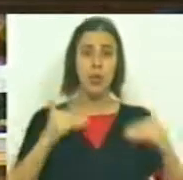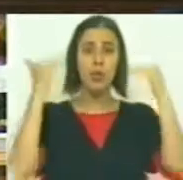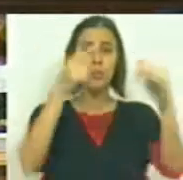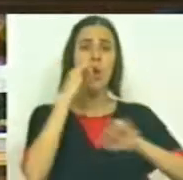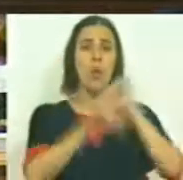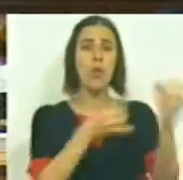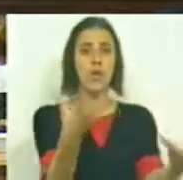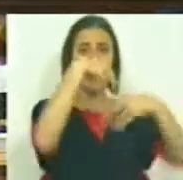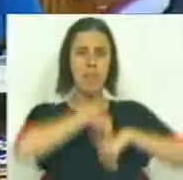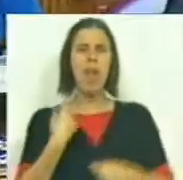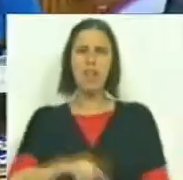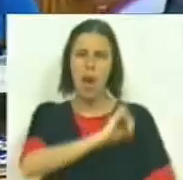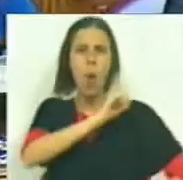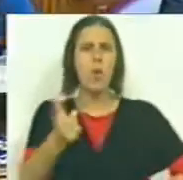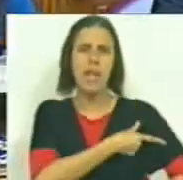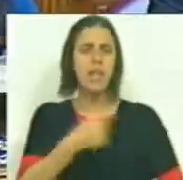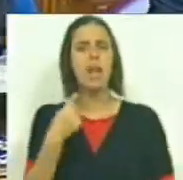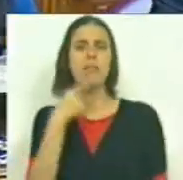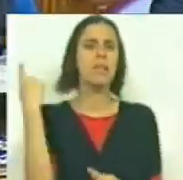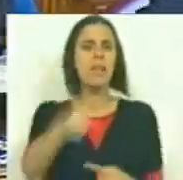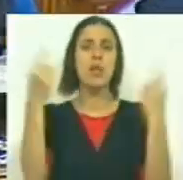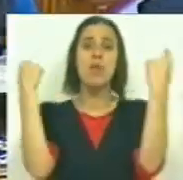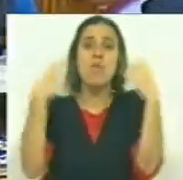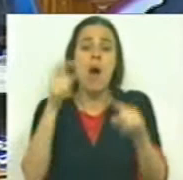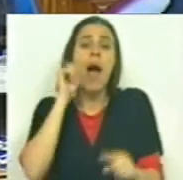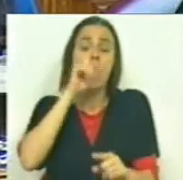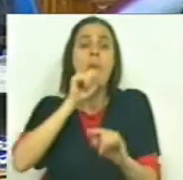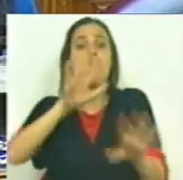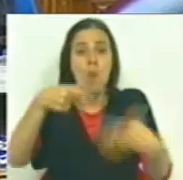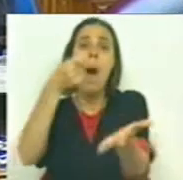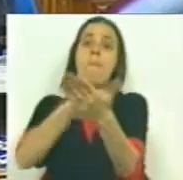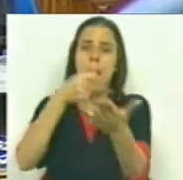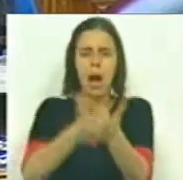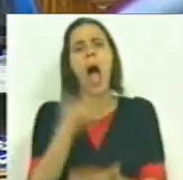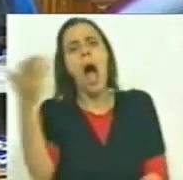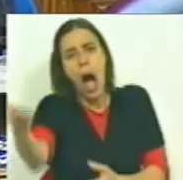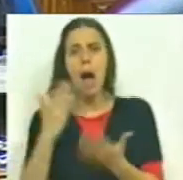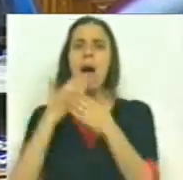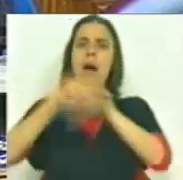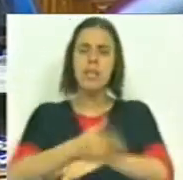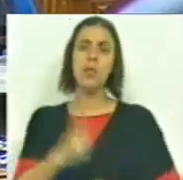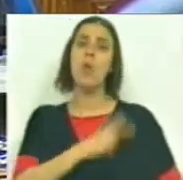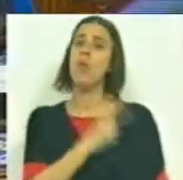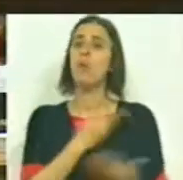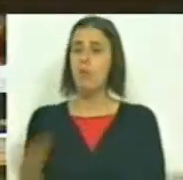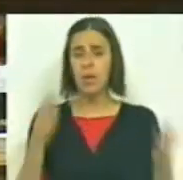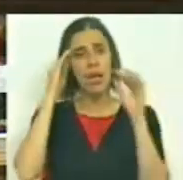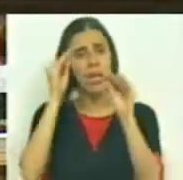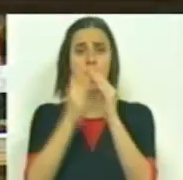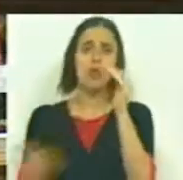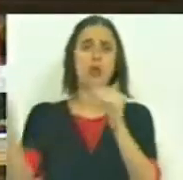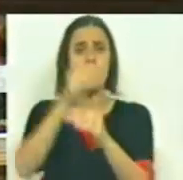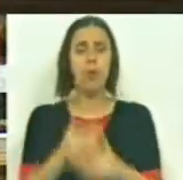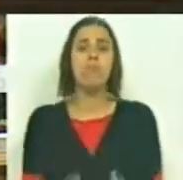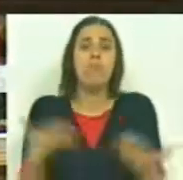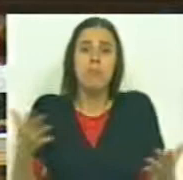níveis de conhecimento. Tenho a ousadia de considerar que apenas aqueles que podem pagar têm acesso à universidade e ao ensino